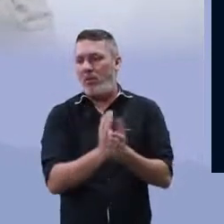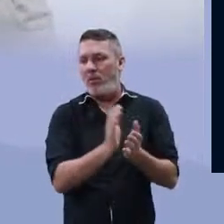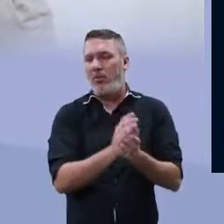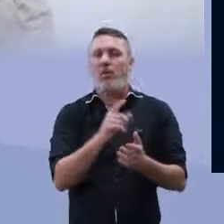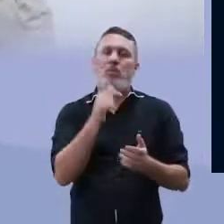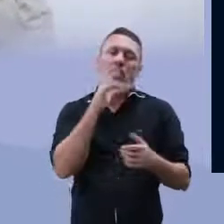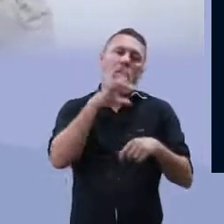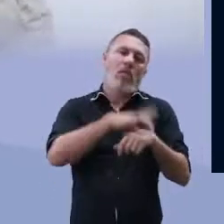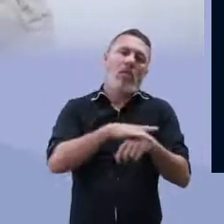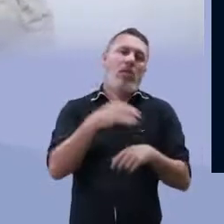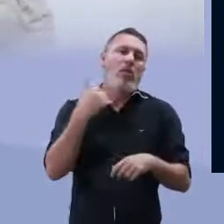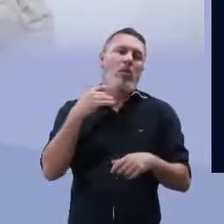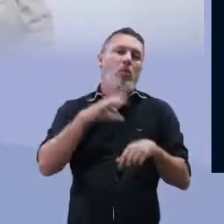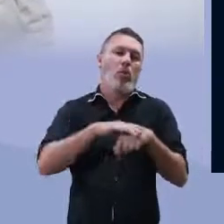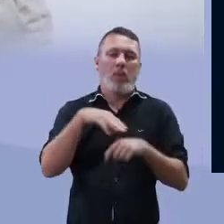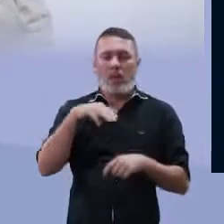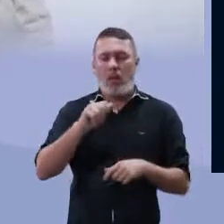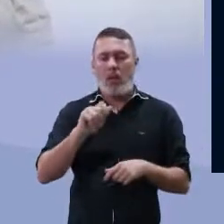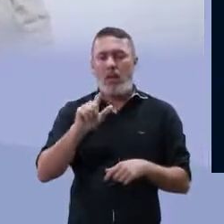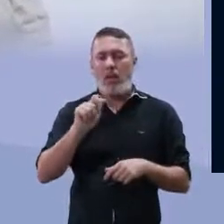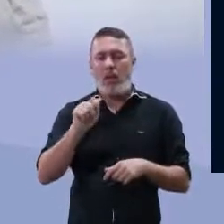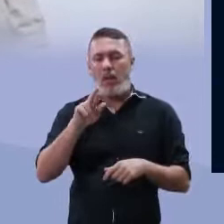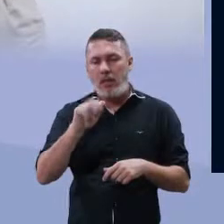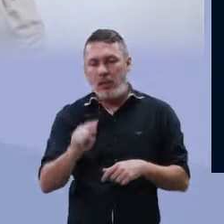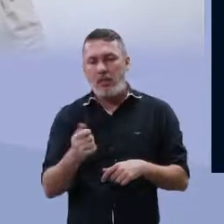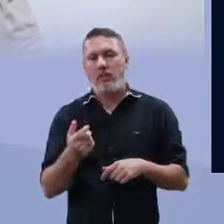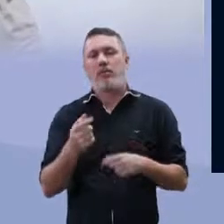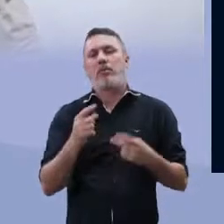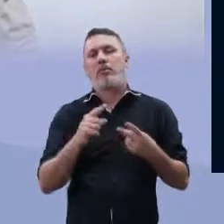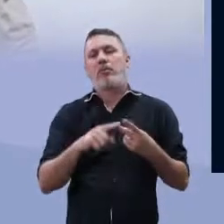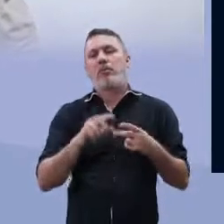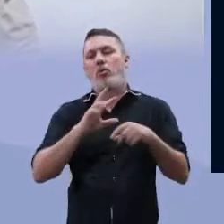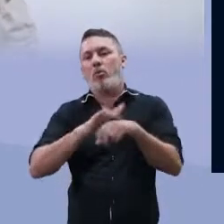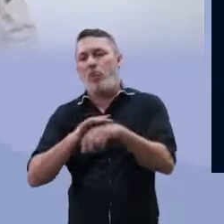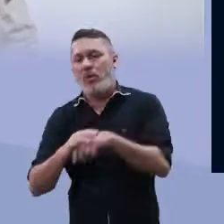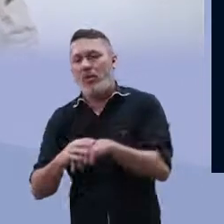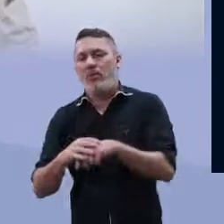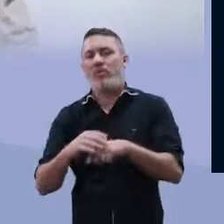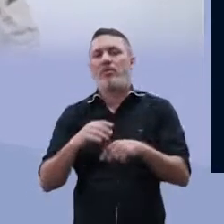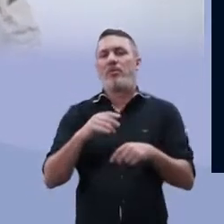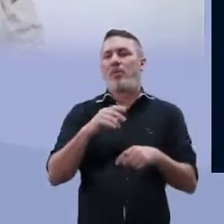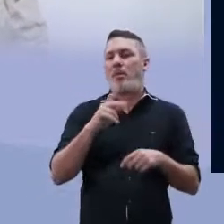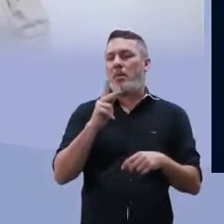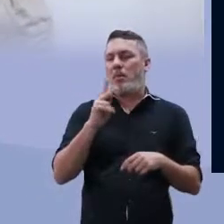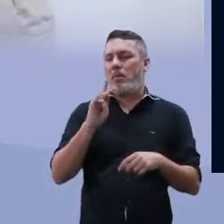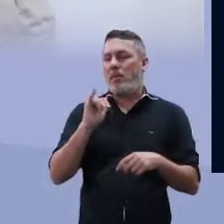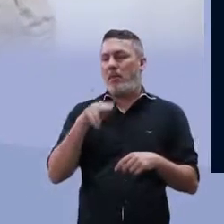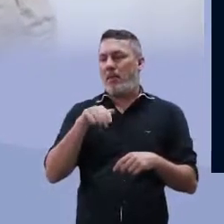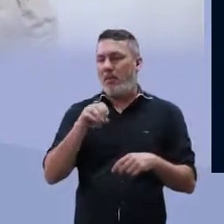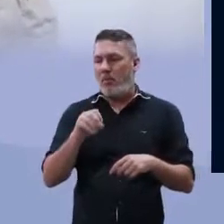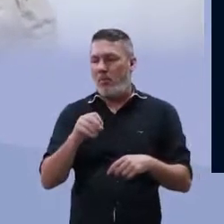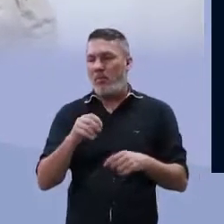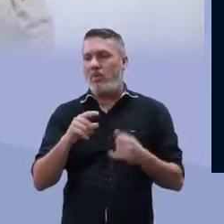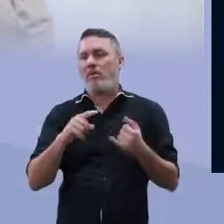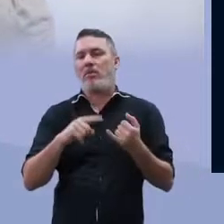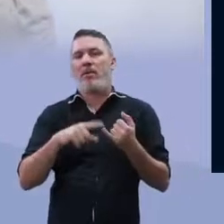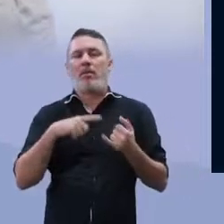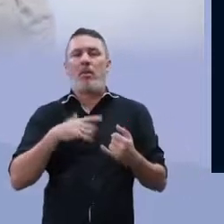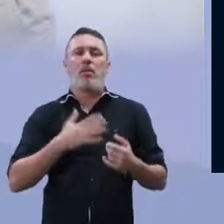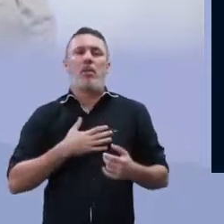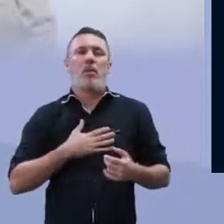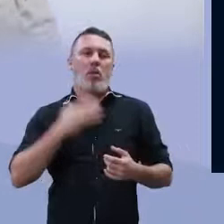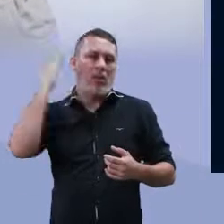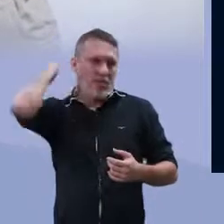Um exemplo deles, o plasmodium, que é o da malária, o toxoplasma gondi, que é o da toxoplasmose, o